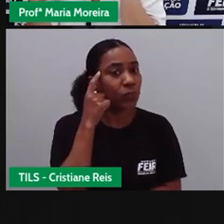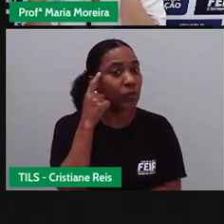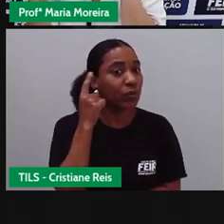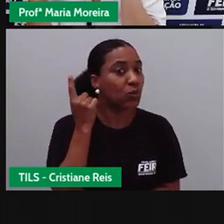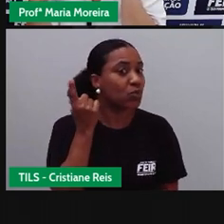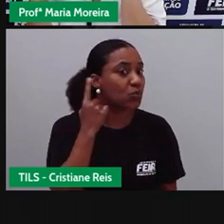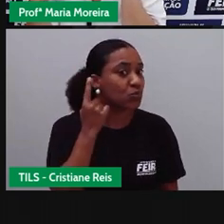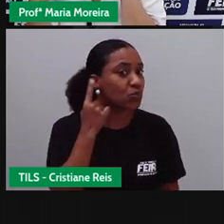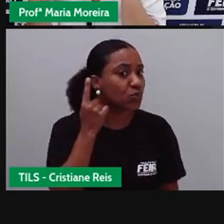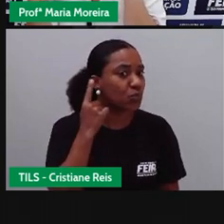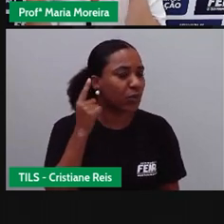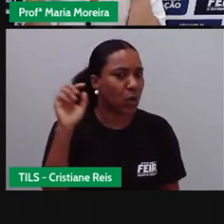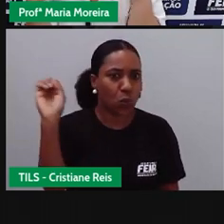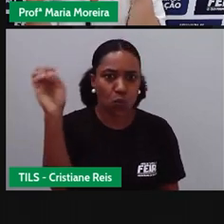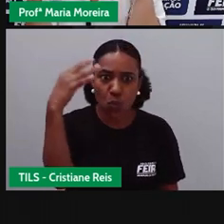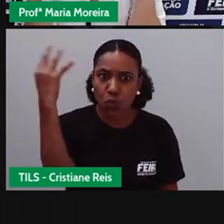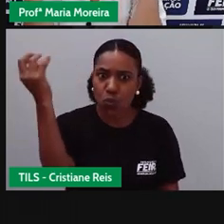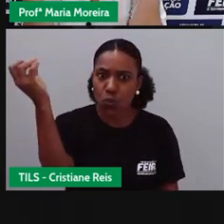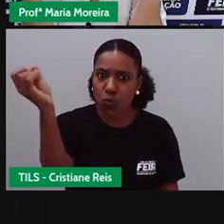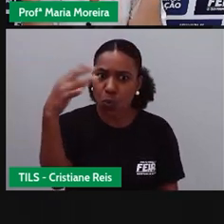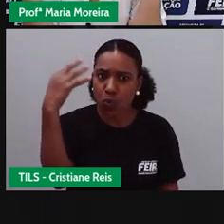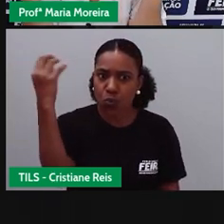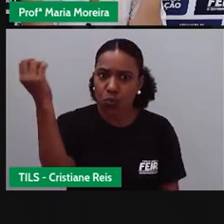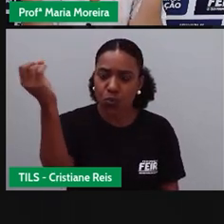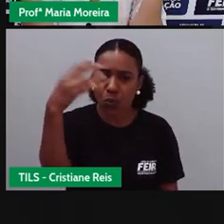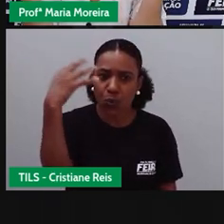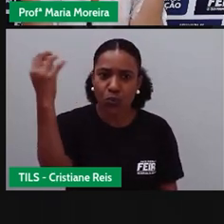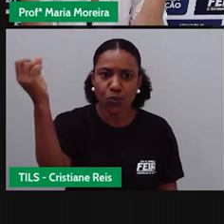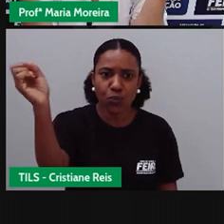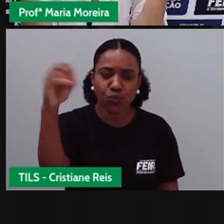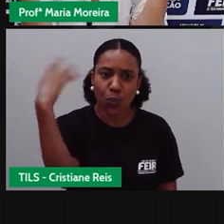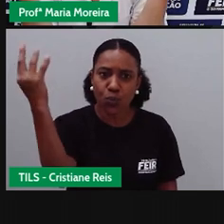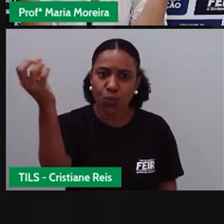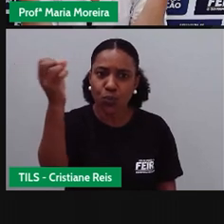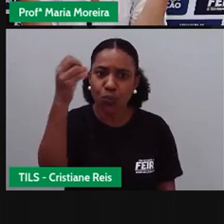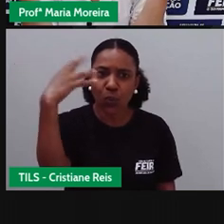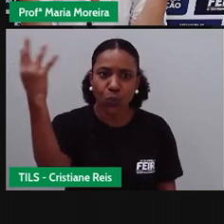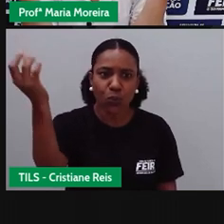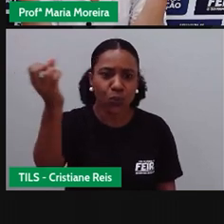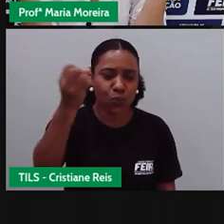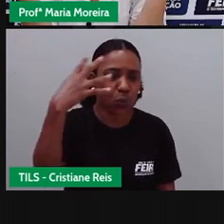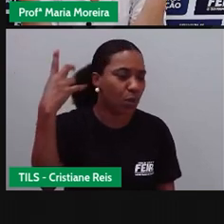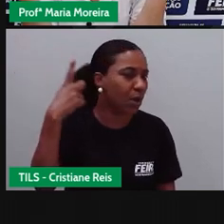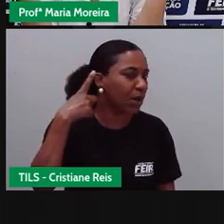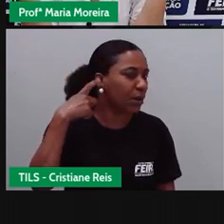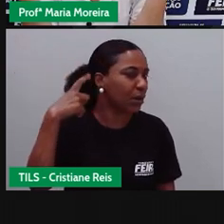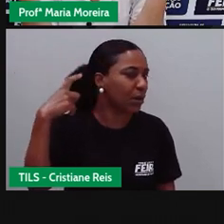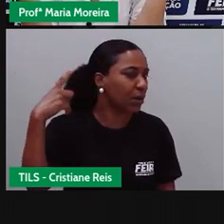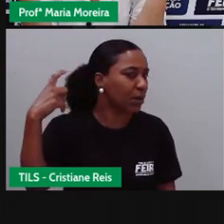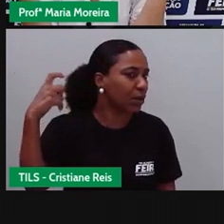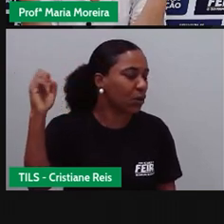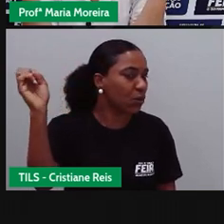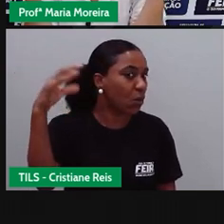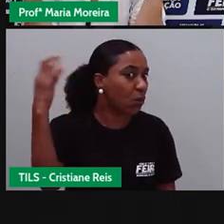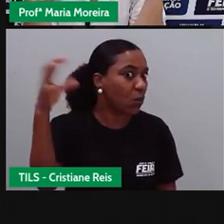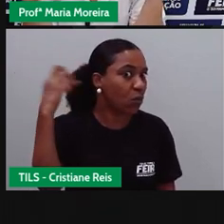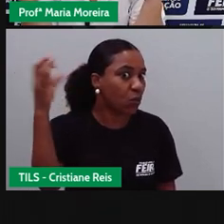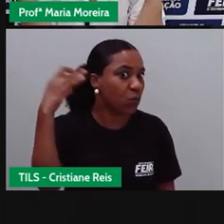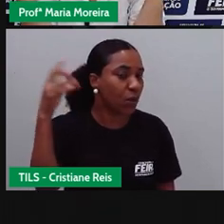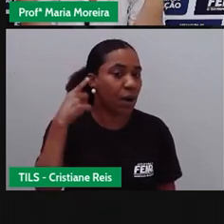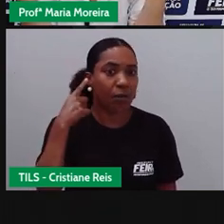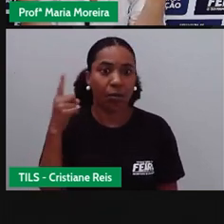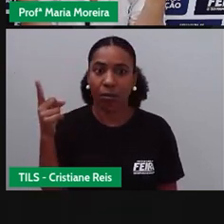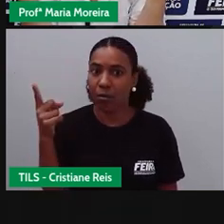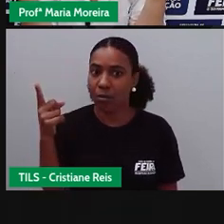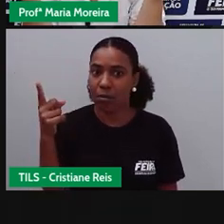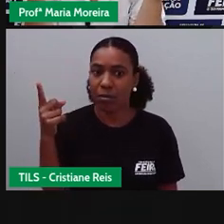Ou vi. E aí, a escuta o barulho da sirene. E já sabe, olha uma ambulância. Quando a